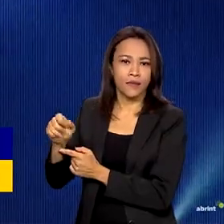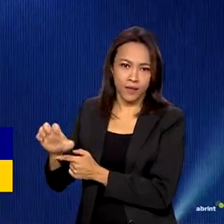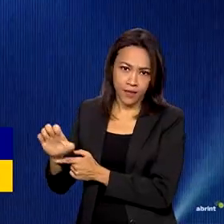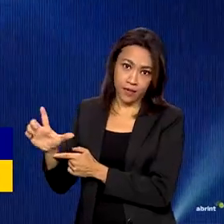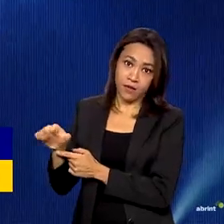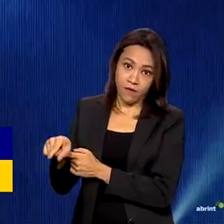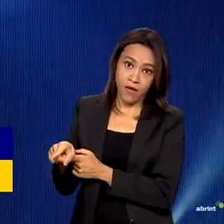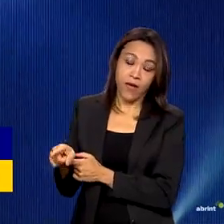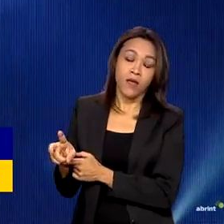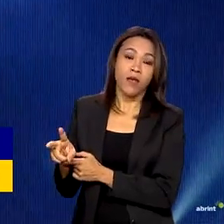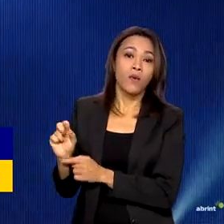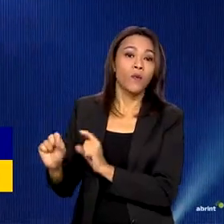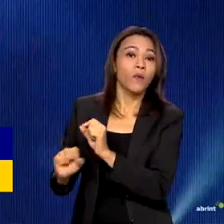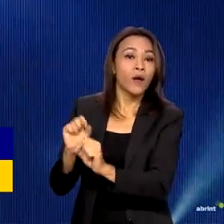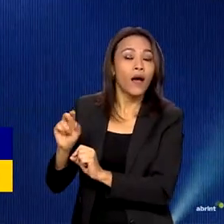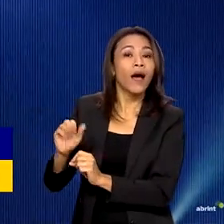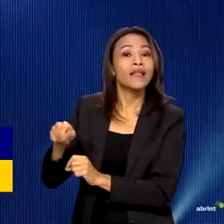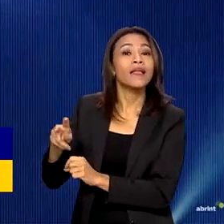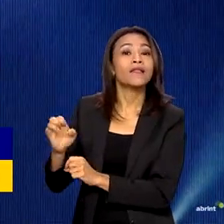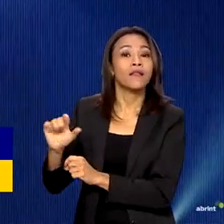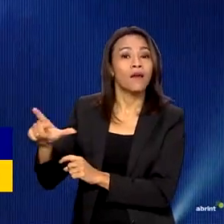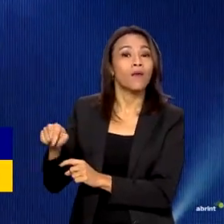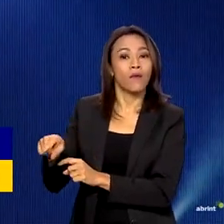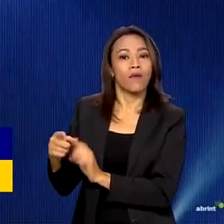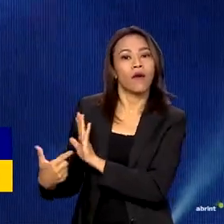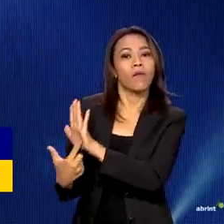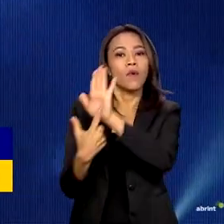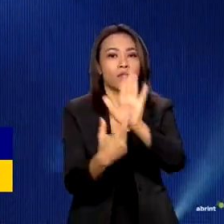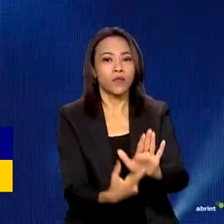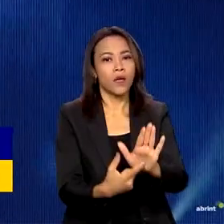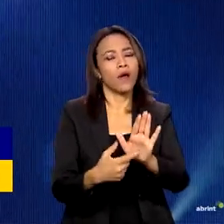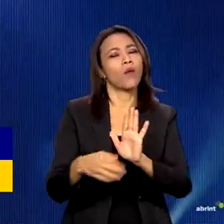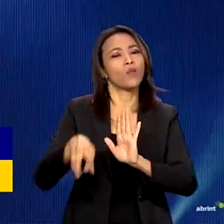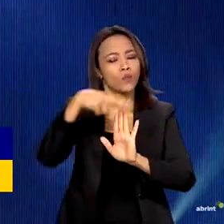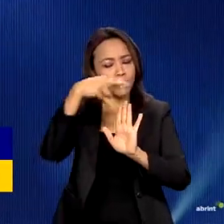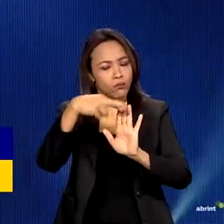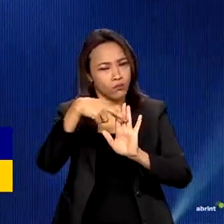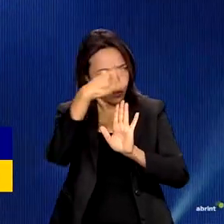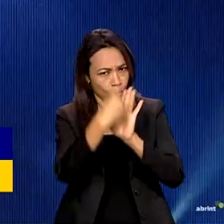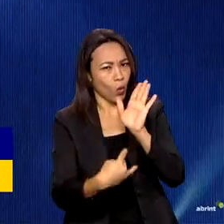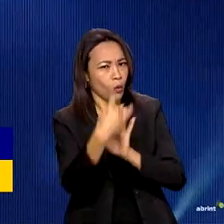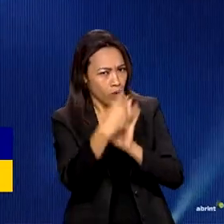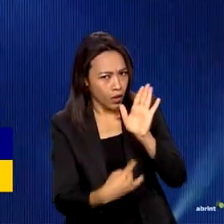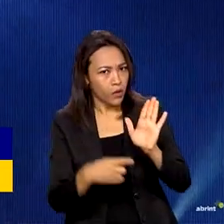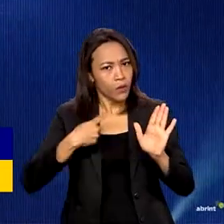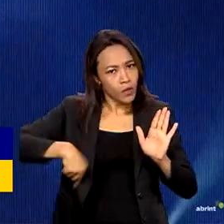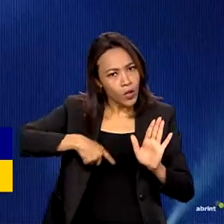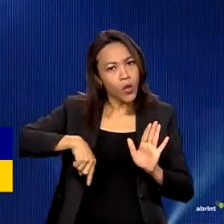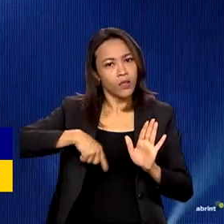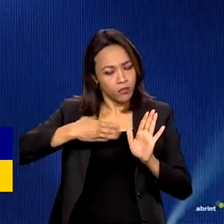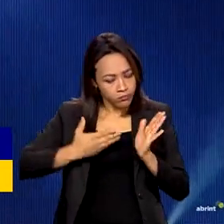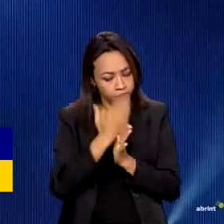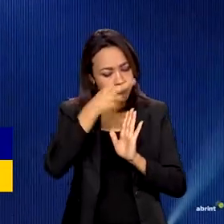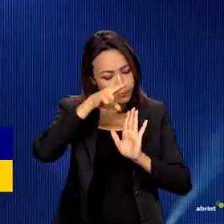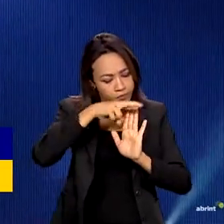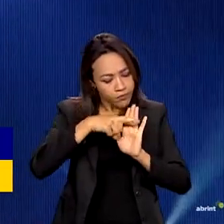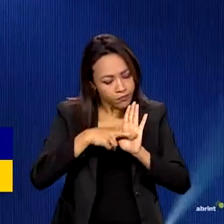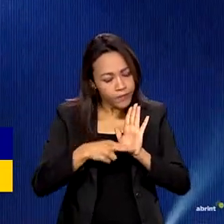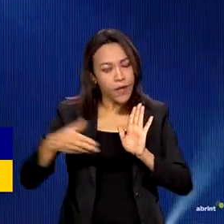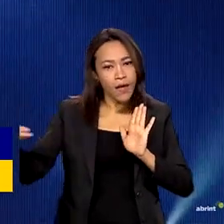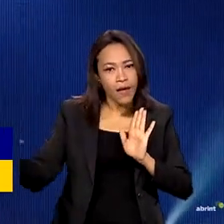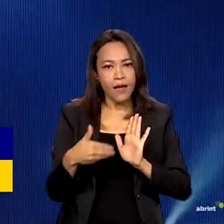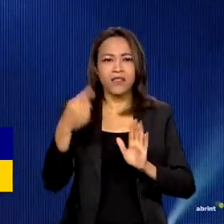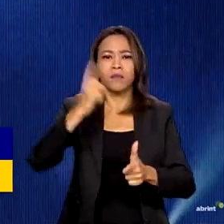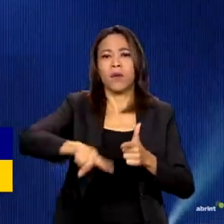tempo, vão aí estar trabalhando para apresentar uma resolução e a gente regulamentar de uma vez por todas esse